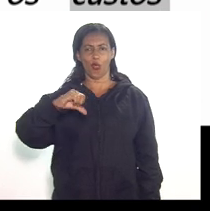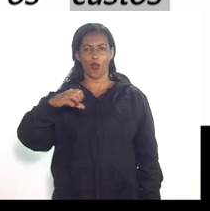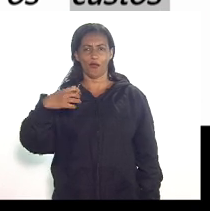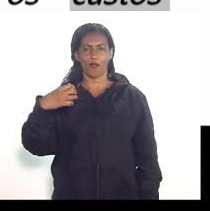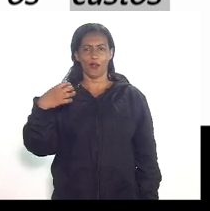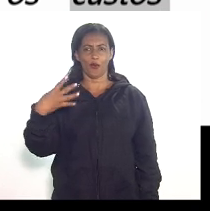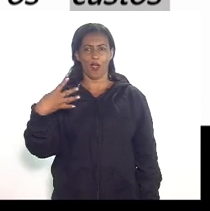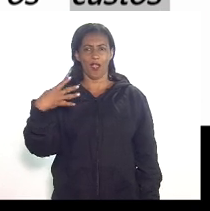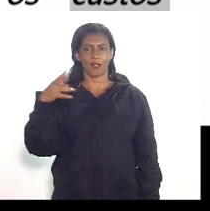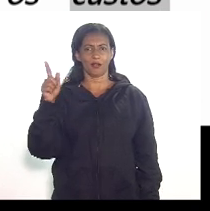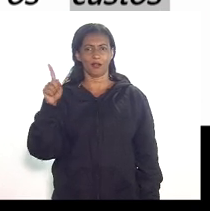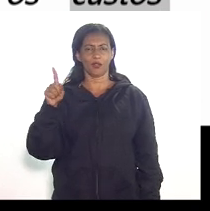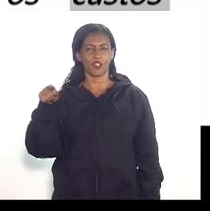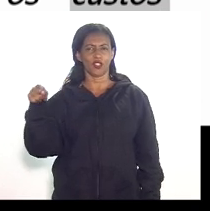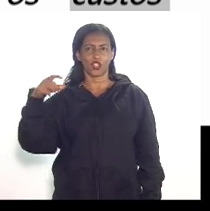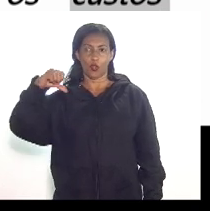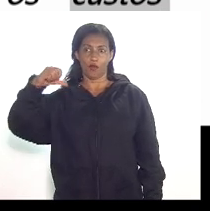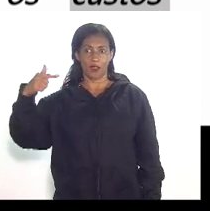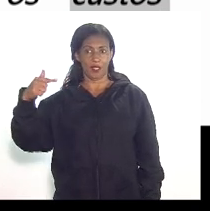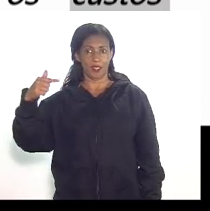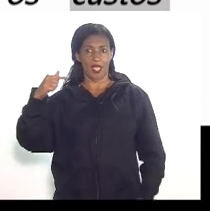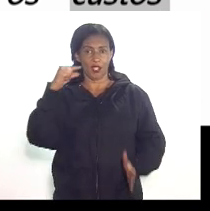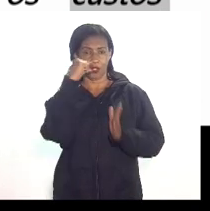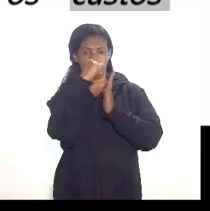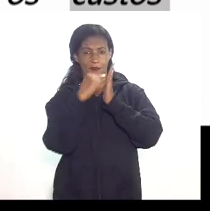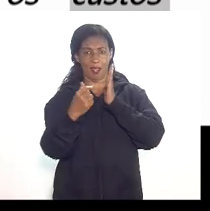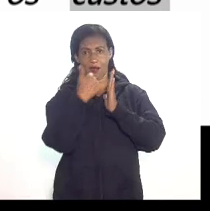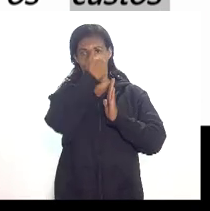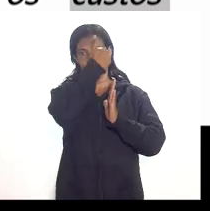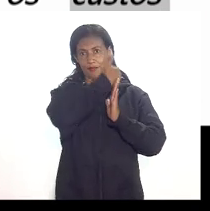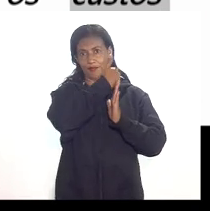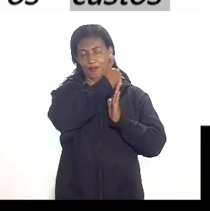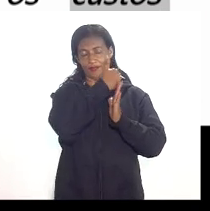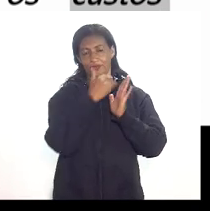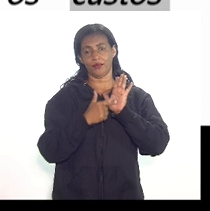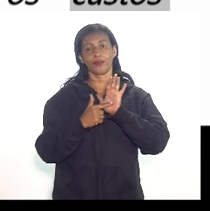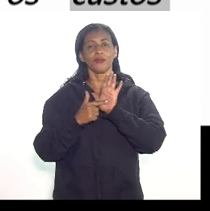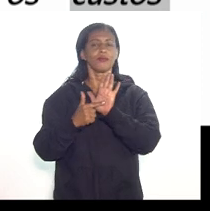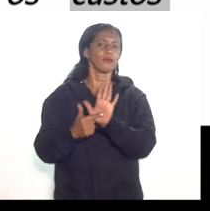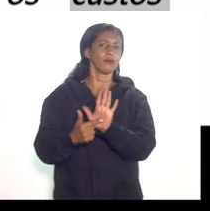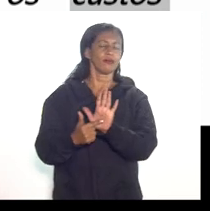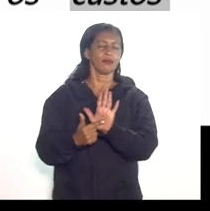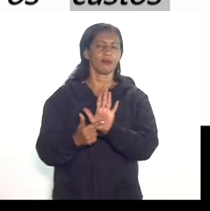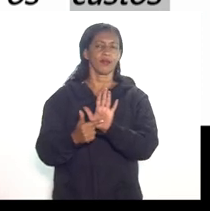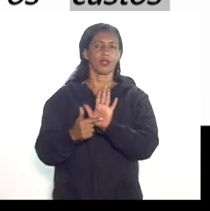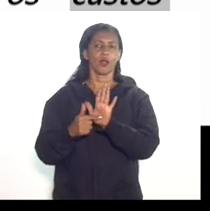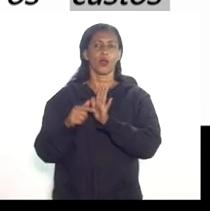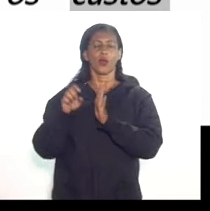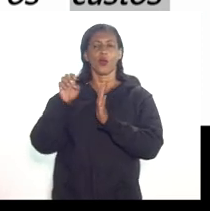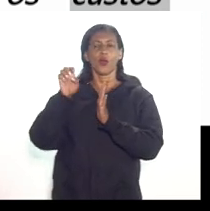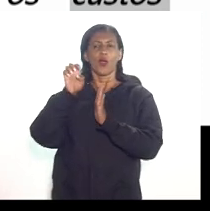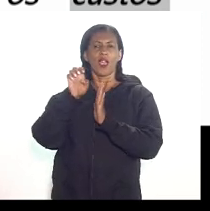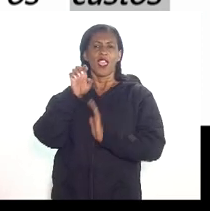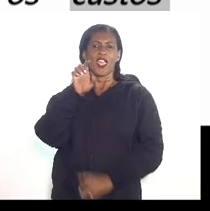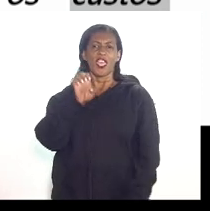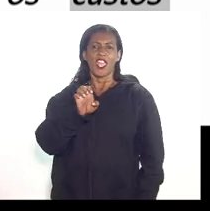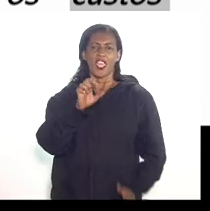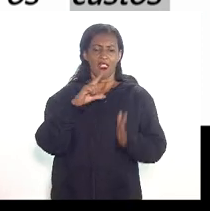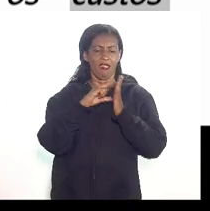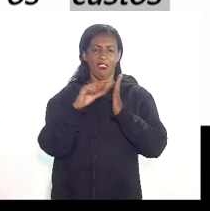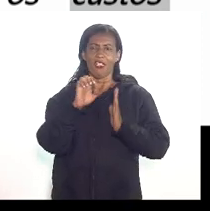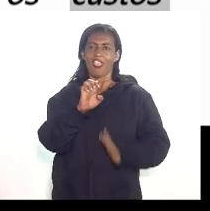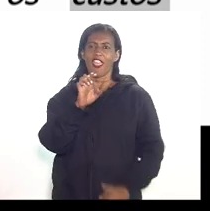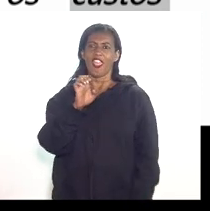97, o parágrafo 1º, ele estabelece que o edital e o contrato estabelecerão